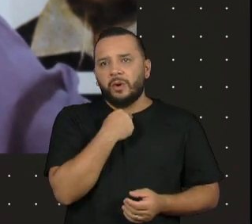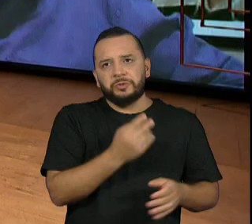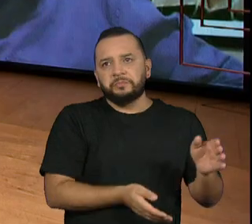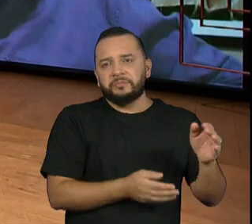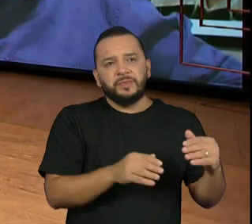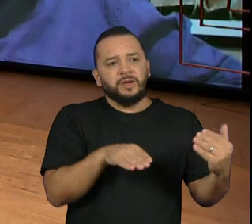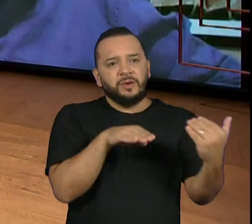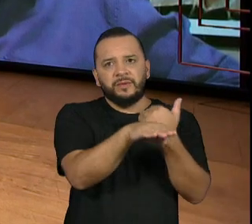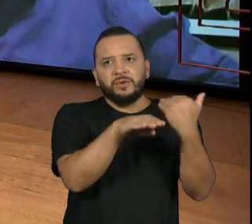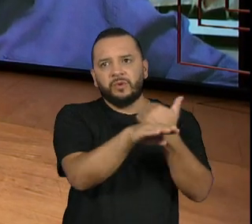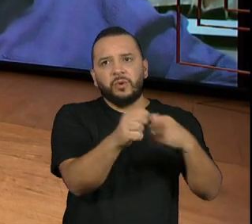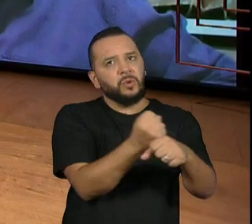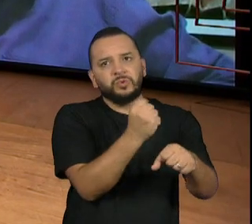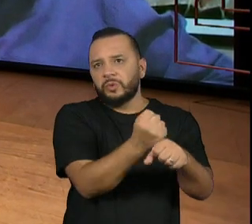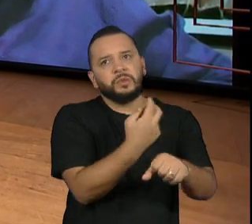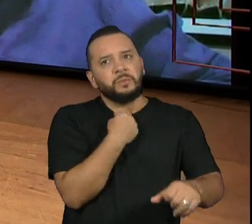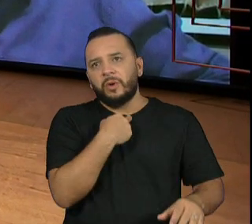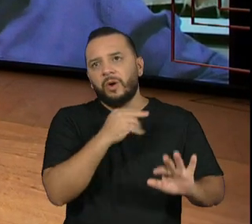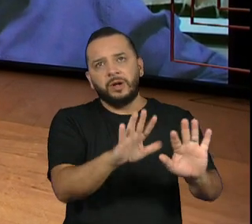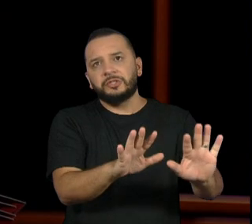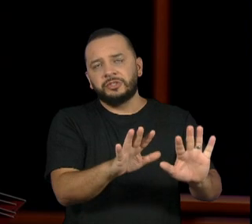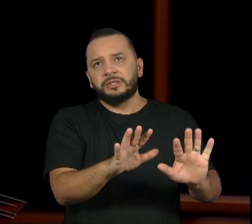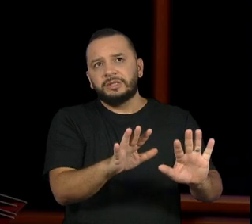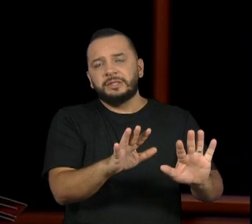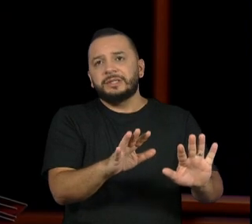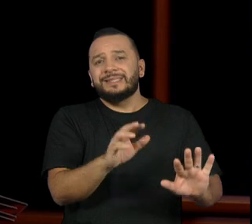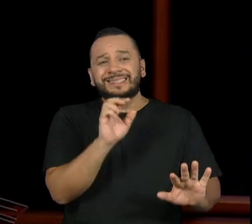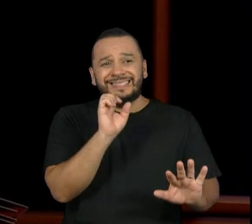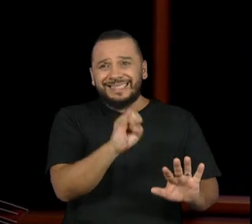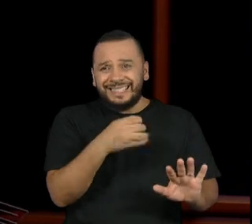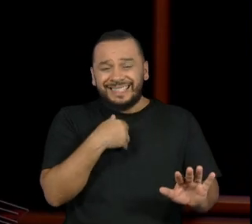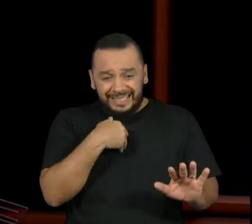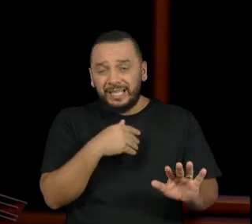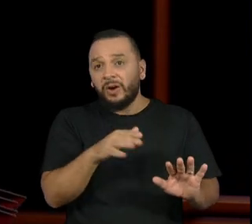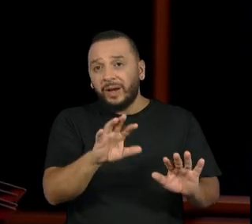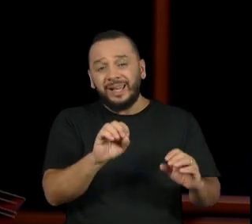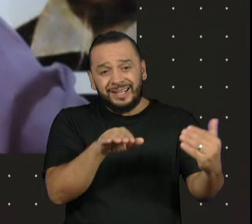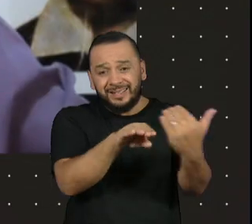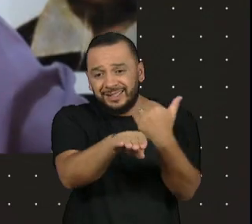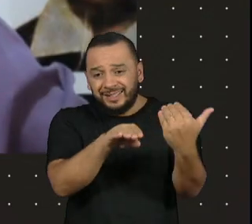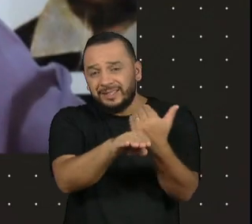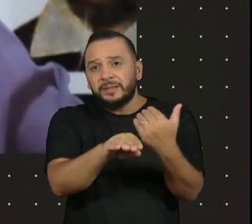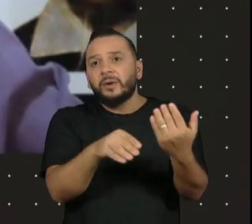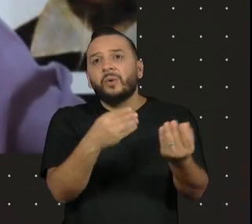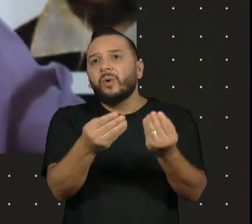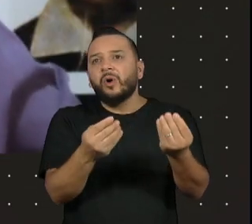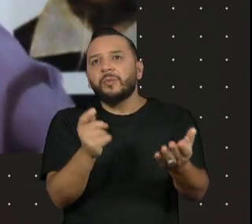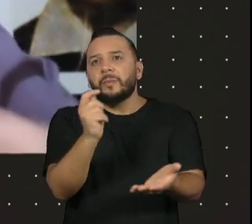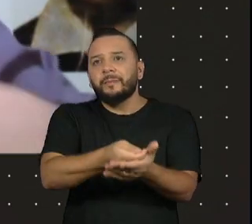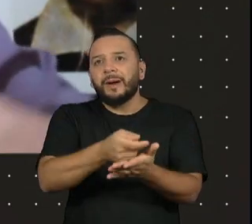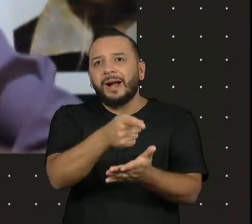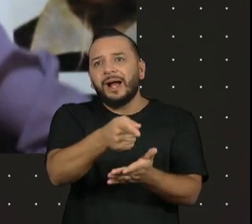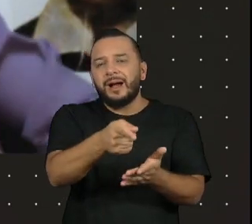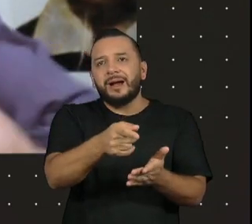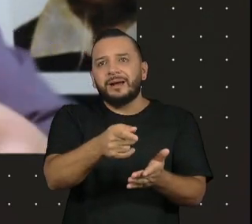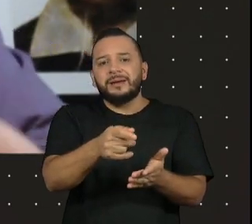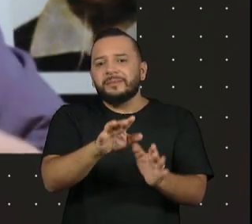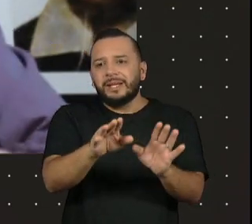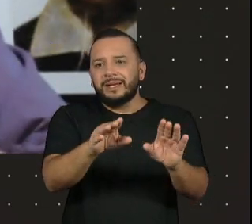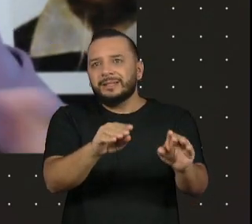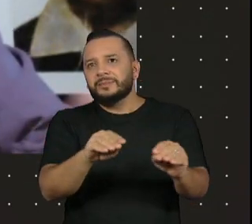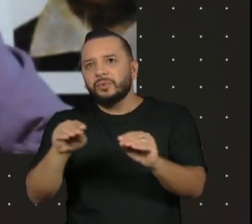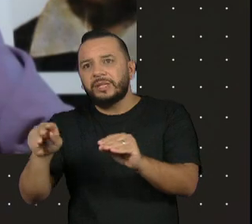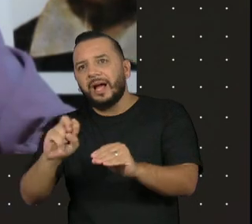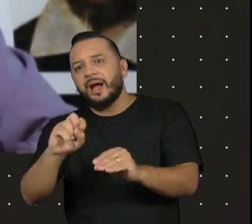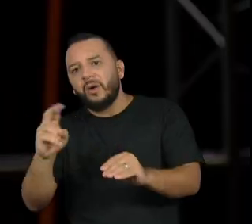aqui. Ou se passar por aqui, se não tiver jeito, qual é a compensação que a gente pode dar para que esse convívio possa